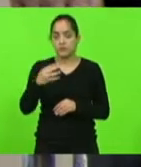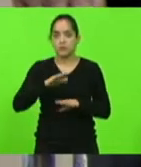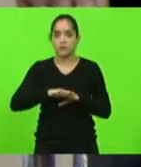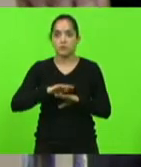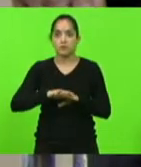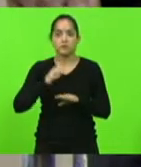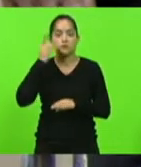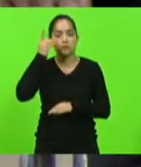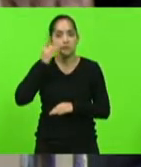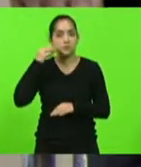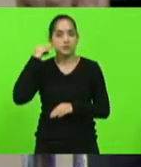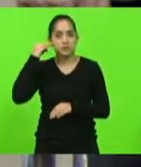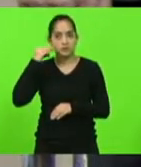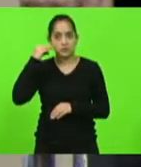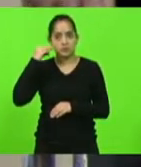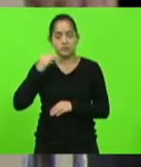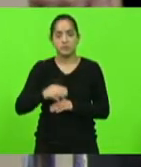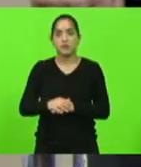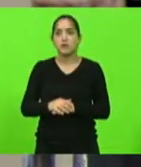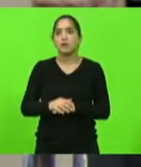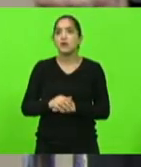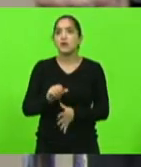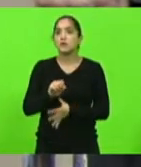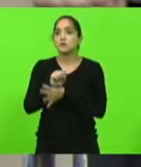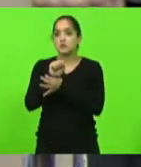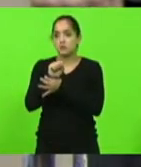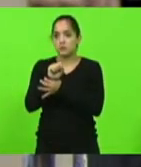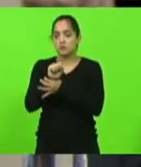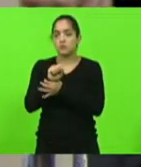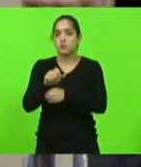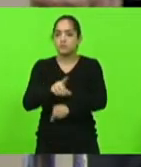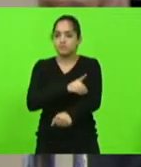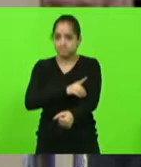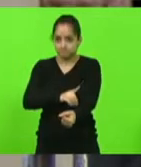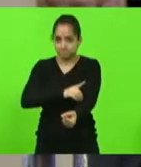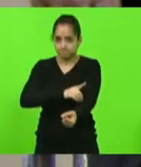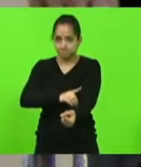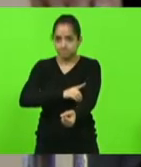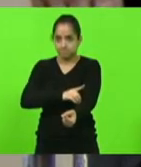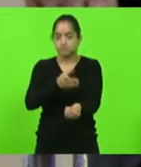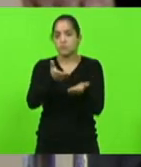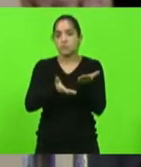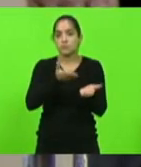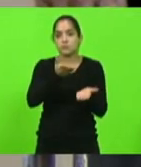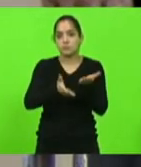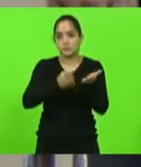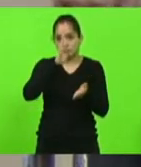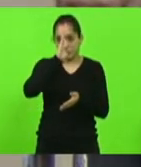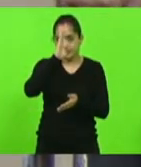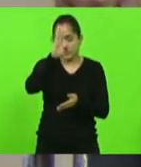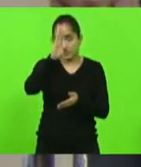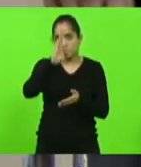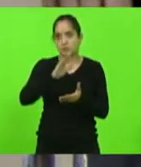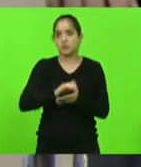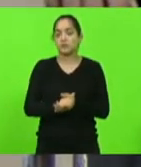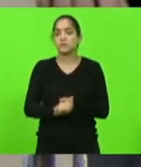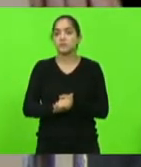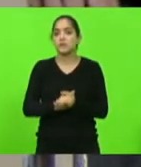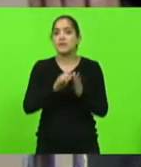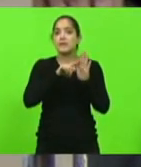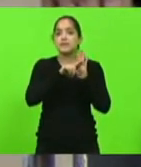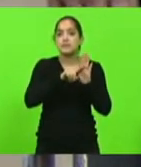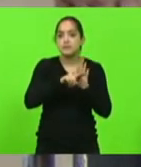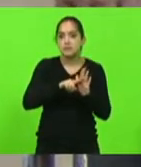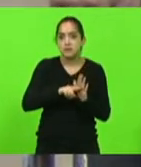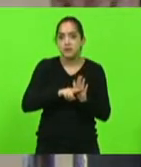Márcio Machado, que assegura aos portadores de diabetes o direito ao atendimento preferencial prioritário na realização de exames